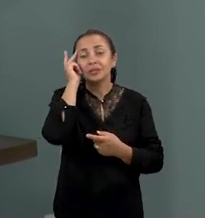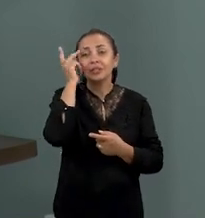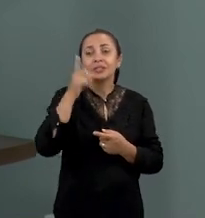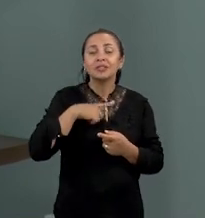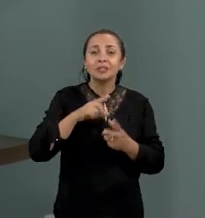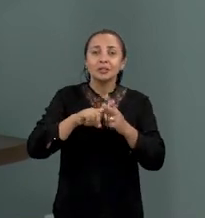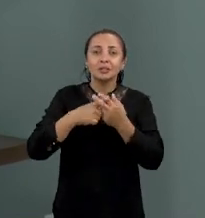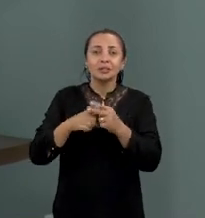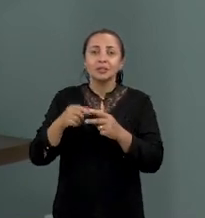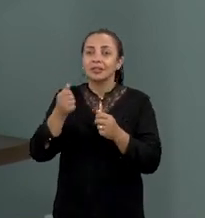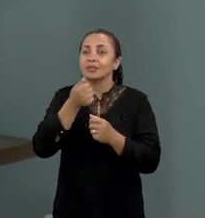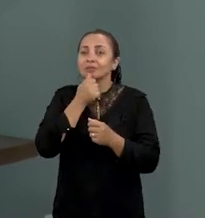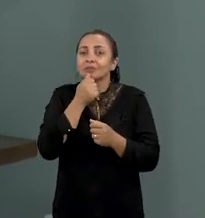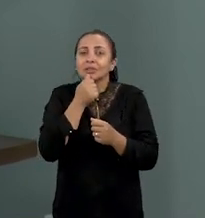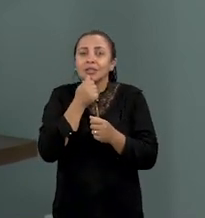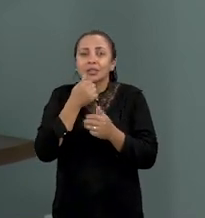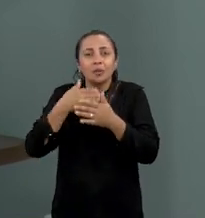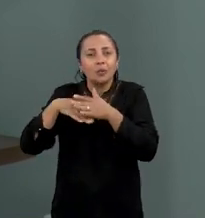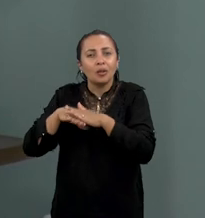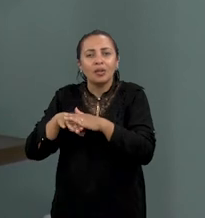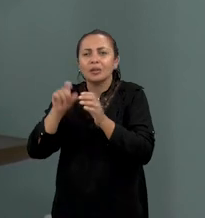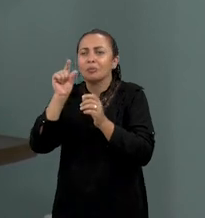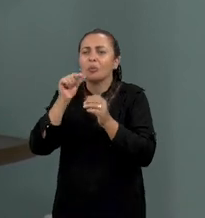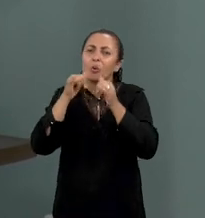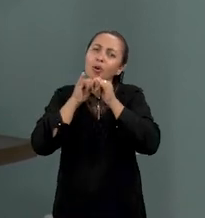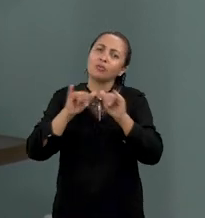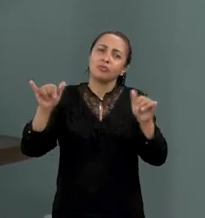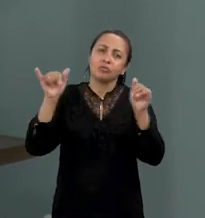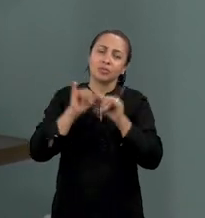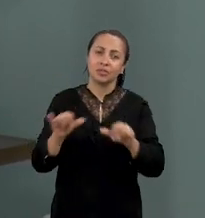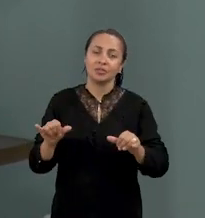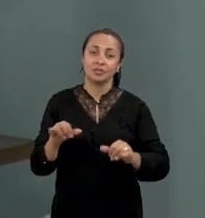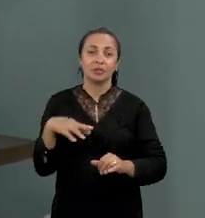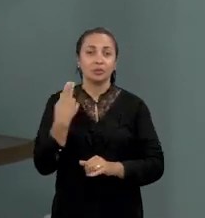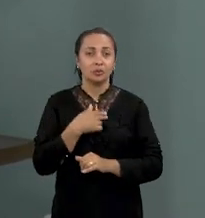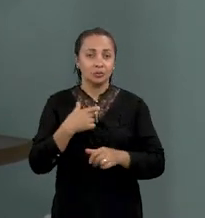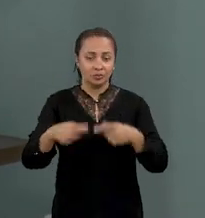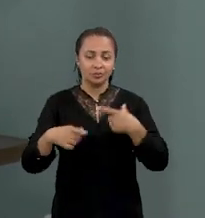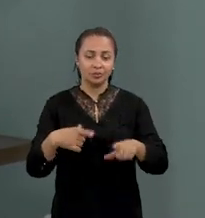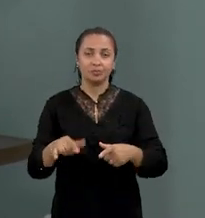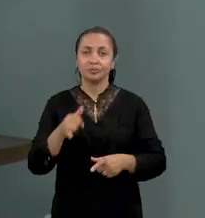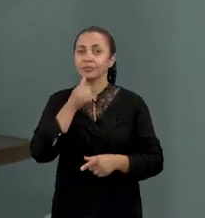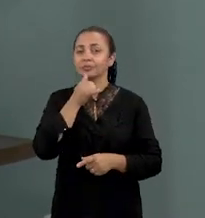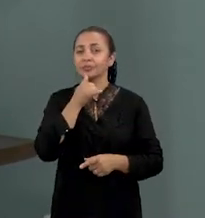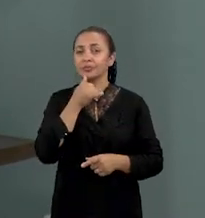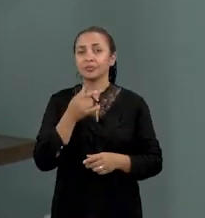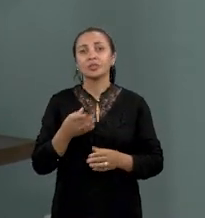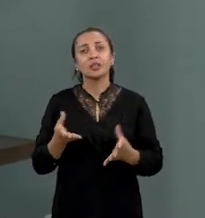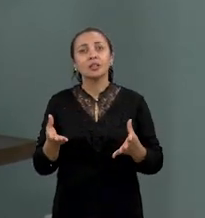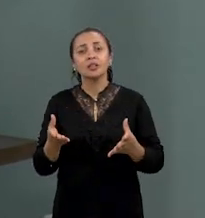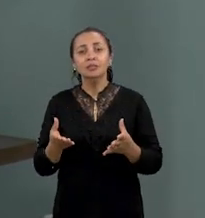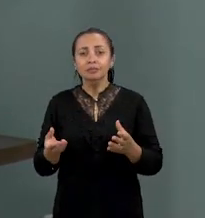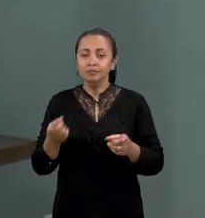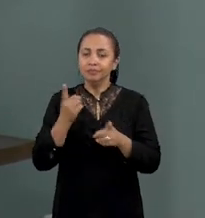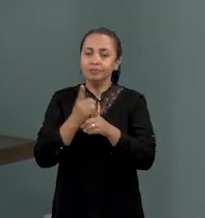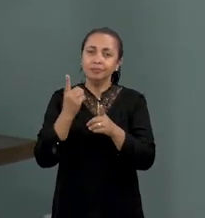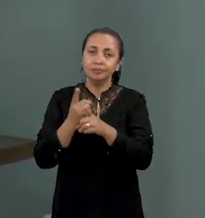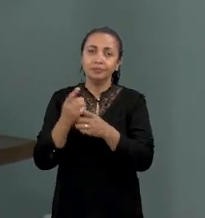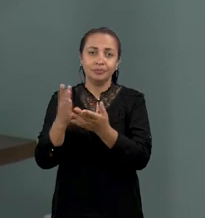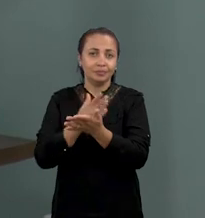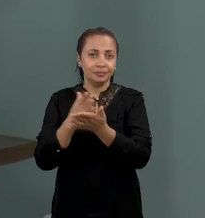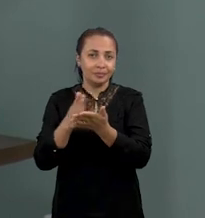produção ainda restrita e pouco divulgada. Então, o nosso trabalho, por exemplo, vem descobrindo